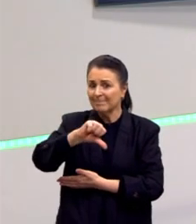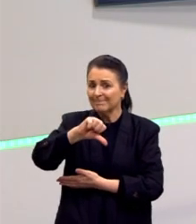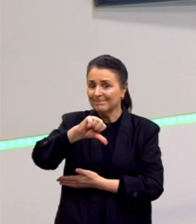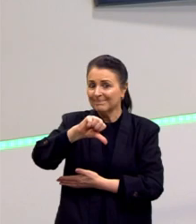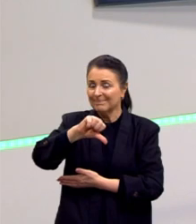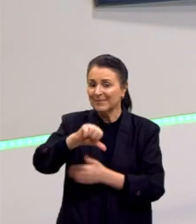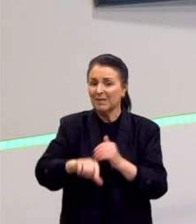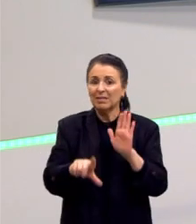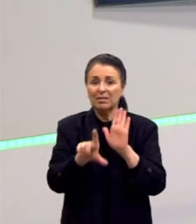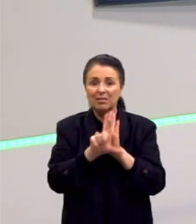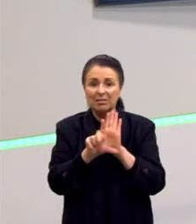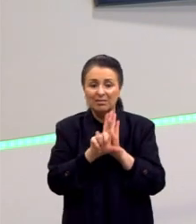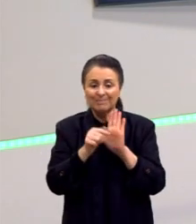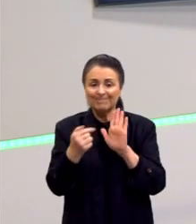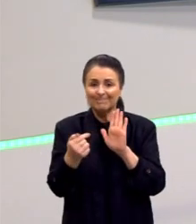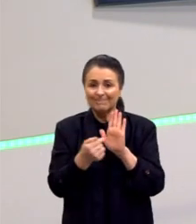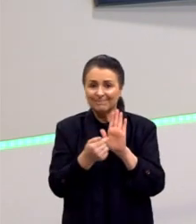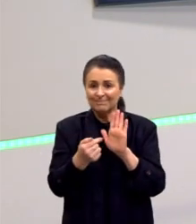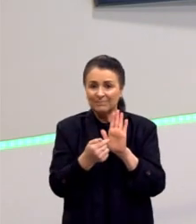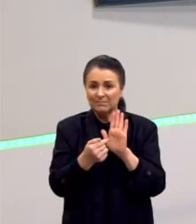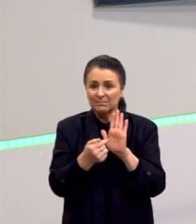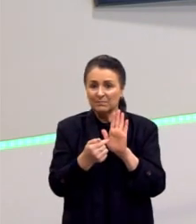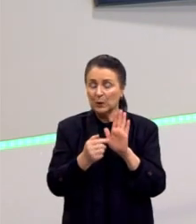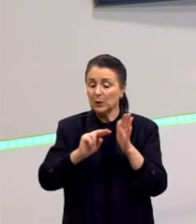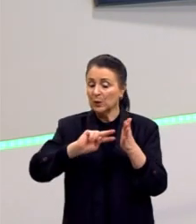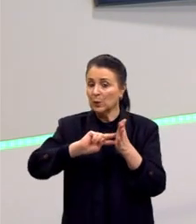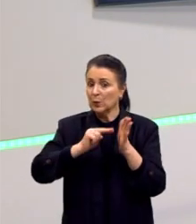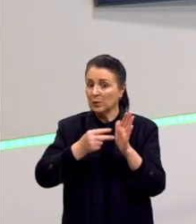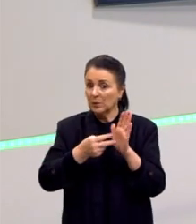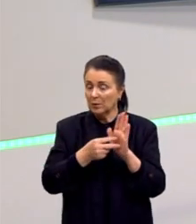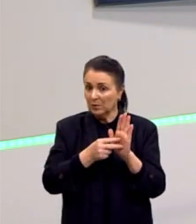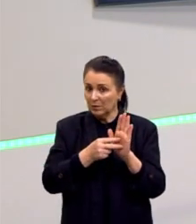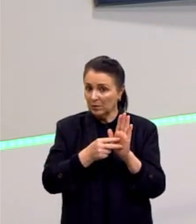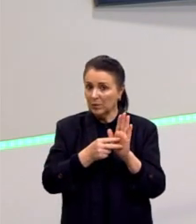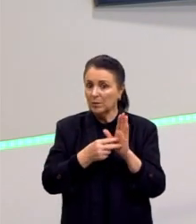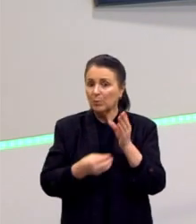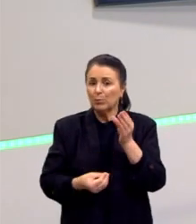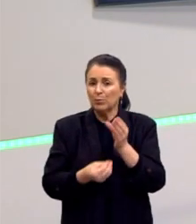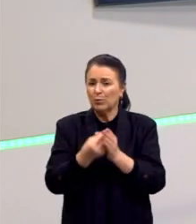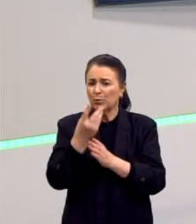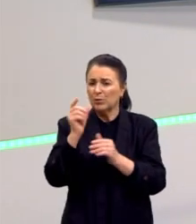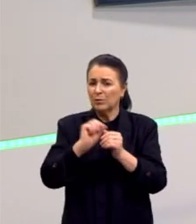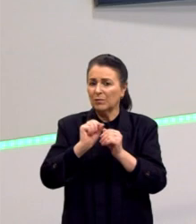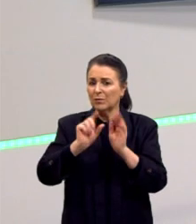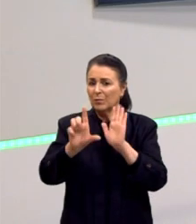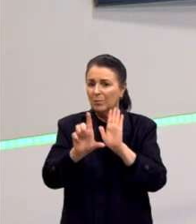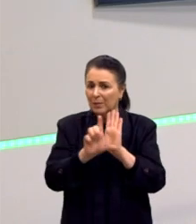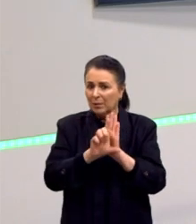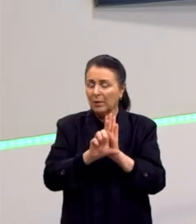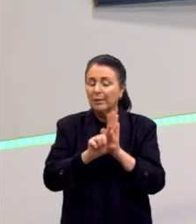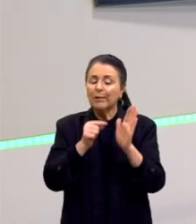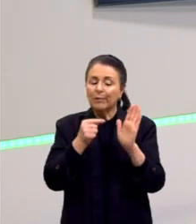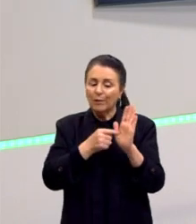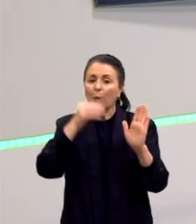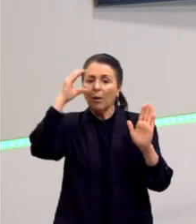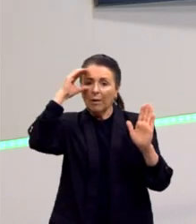legalmente ainda. Você sabe que não significa se produzir uma lei que ela vai ocorrer de fato